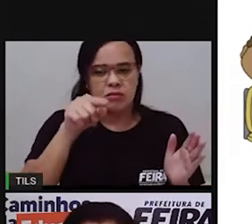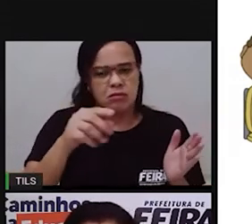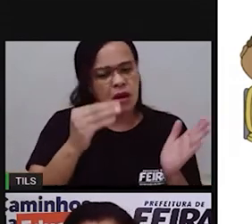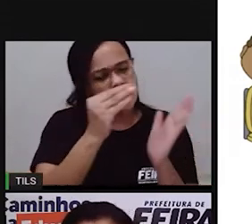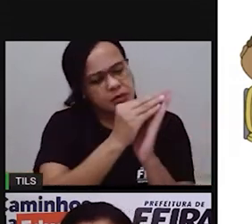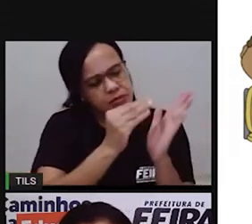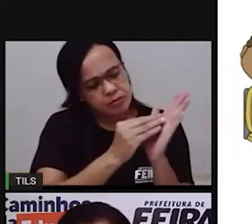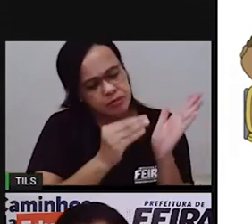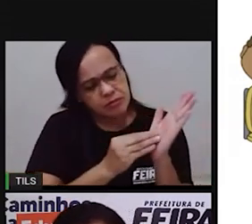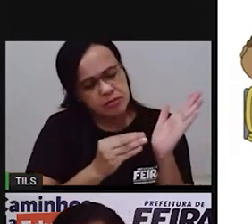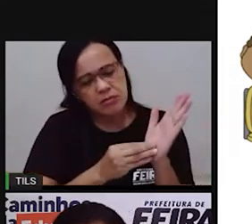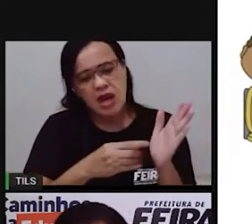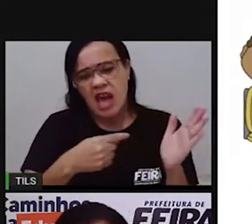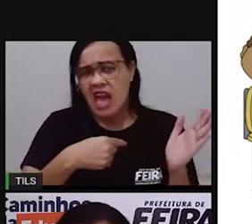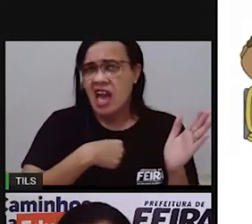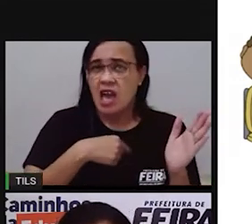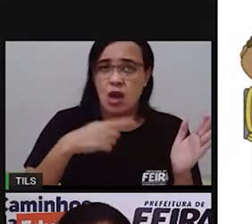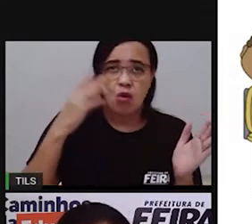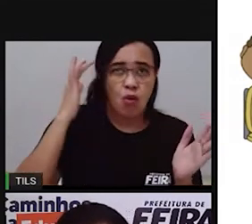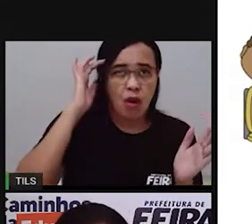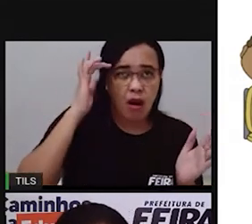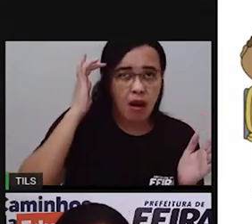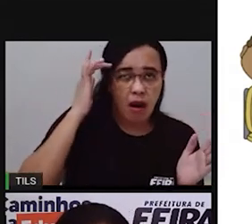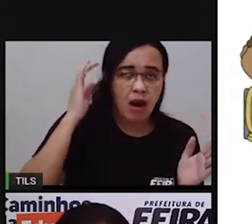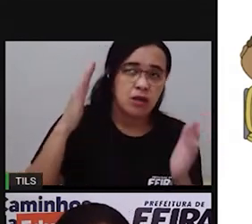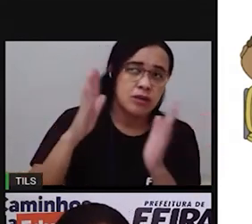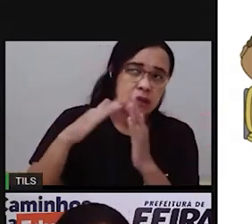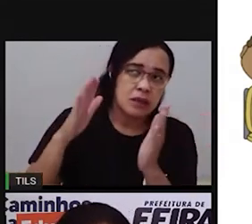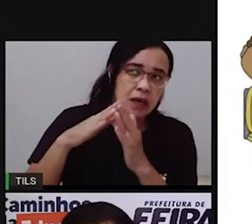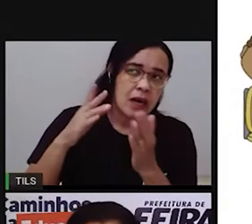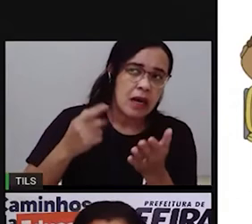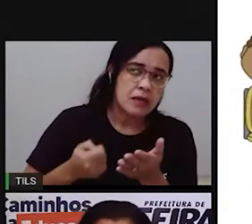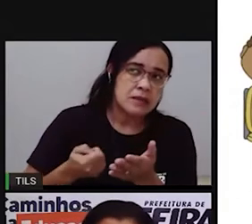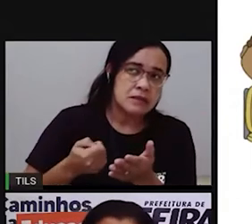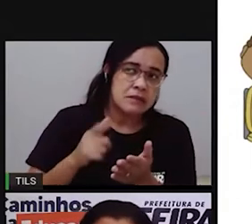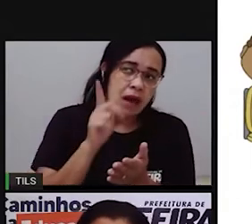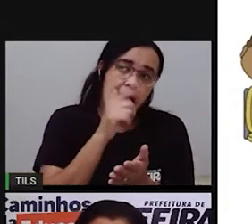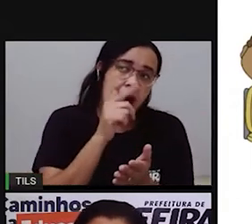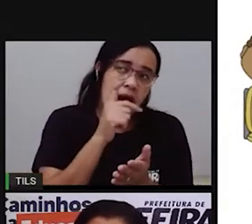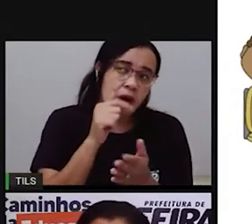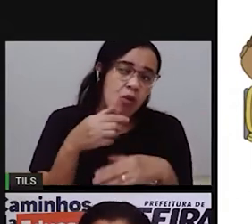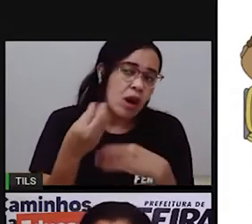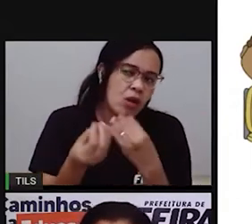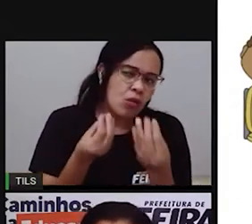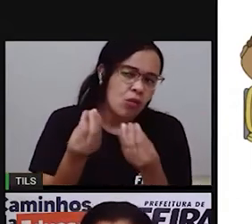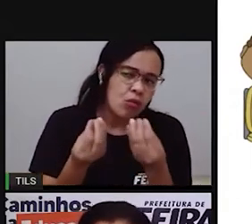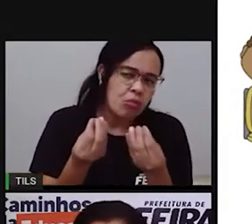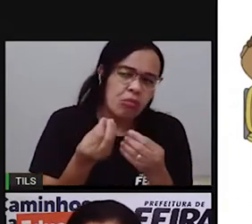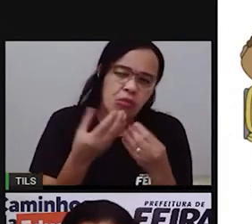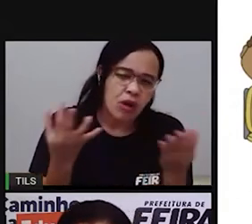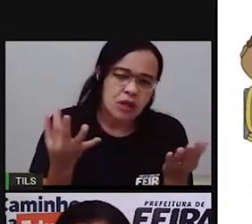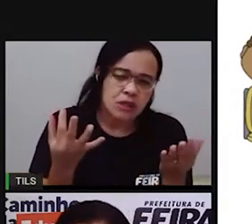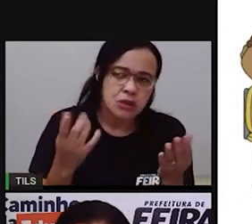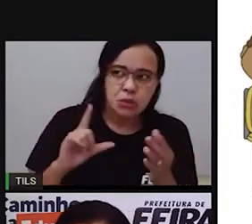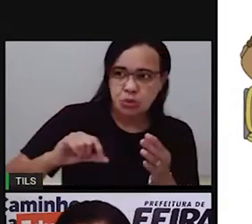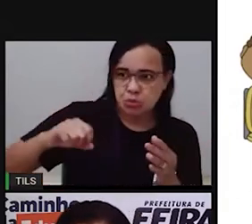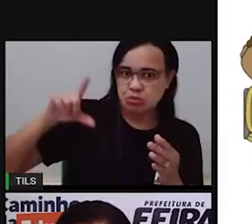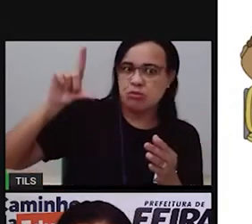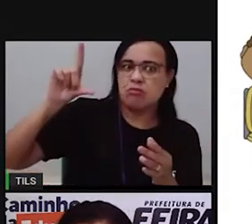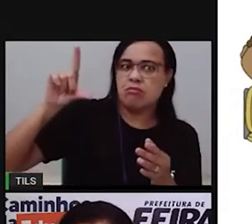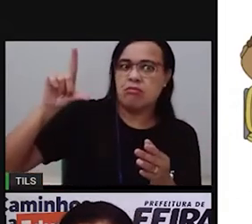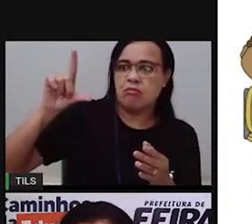que você acredita consumir aí na sua casa você acha que consome muito consome pouco